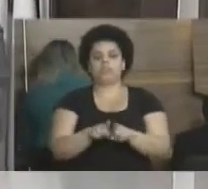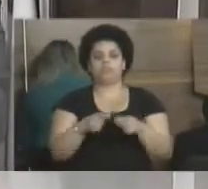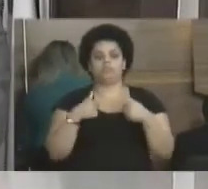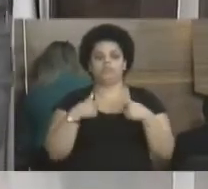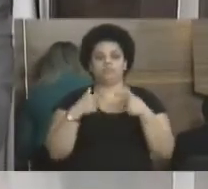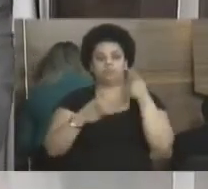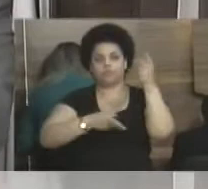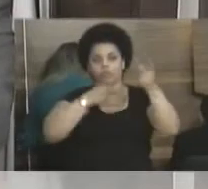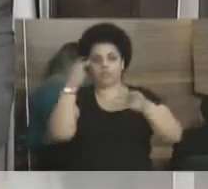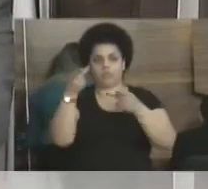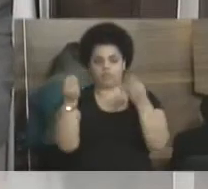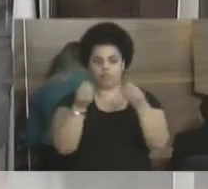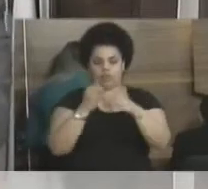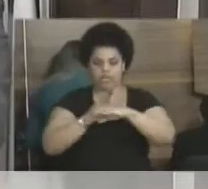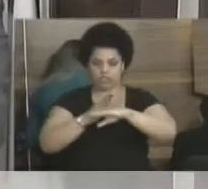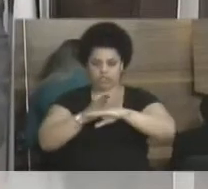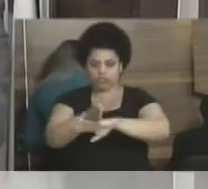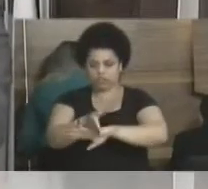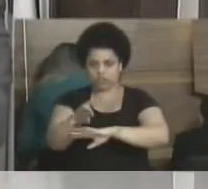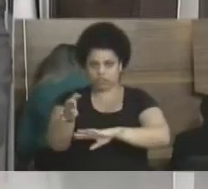parte de entrada,